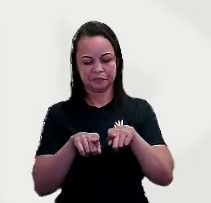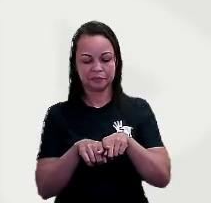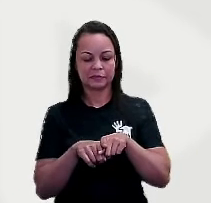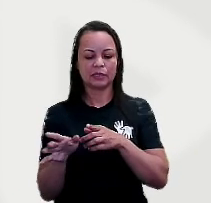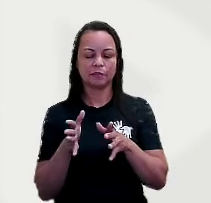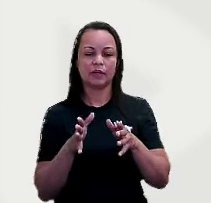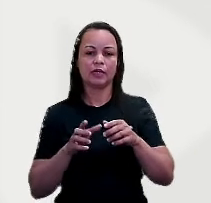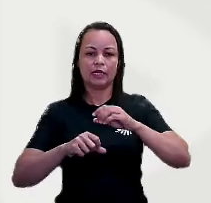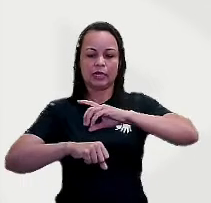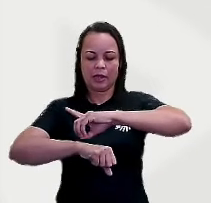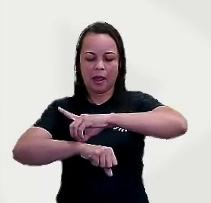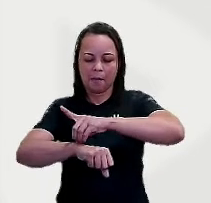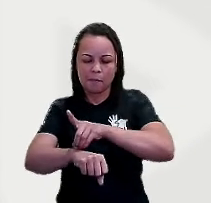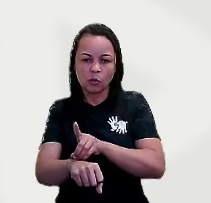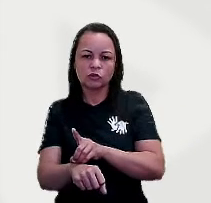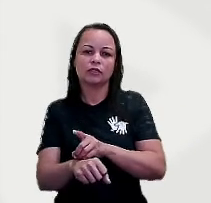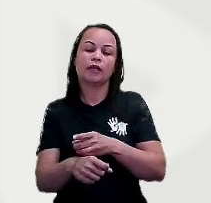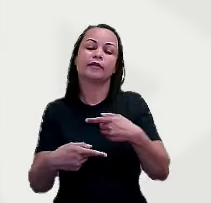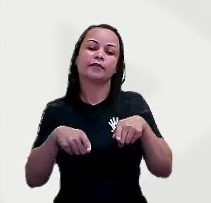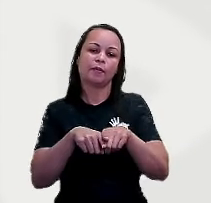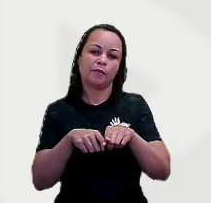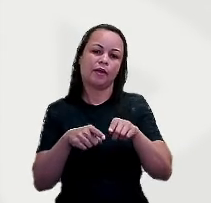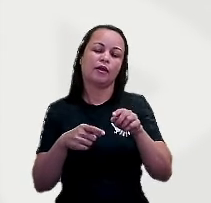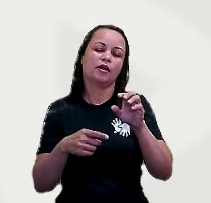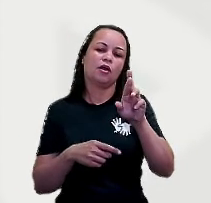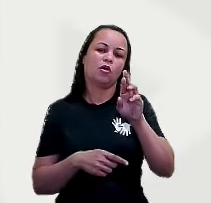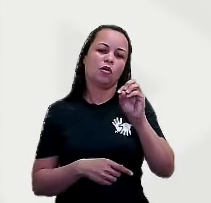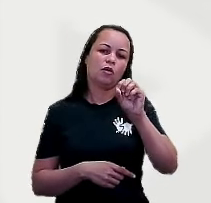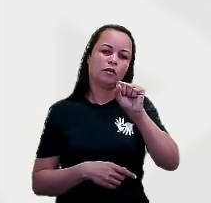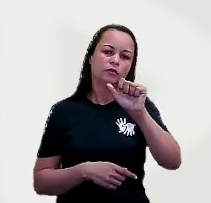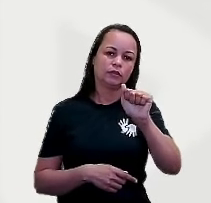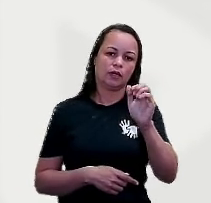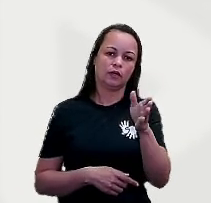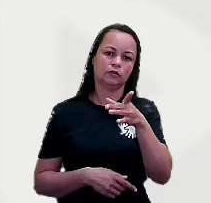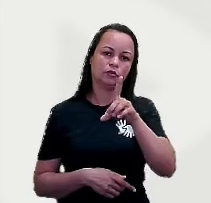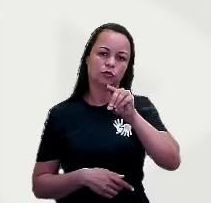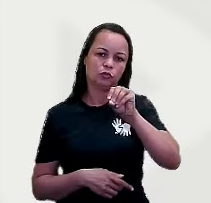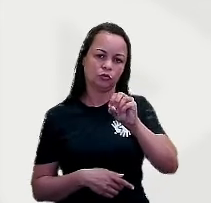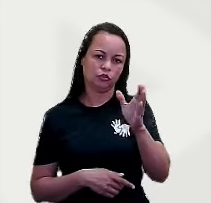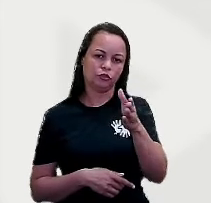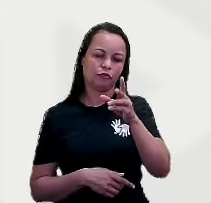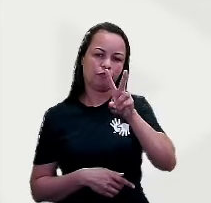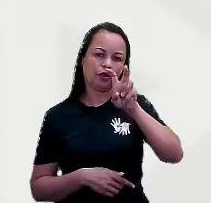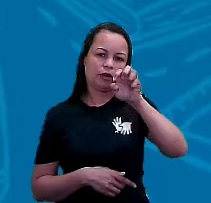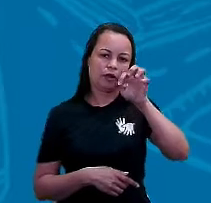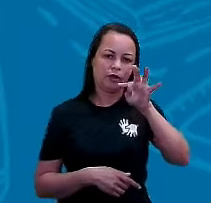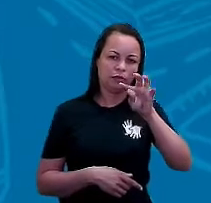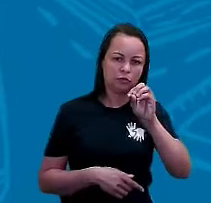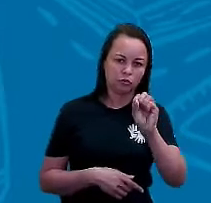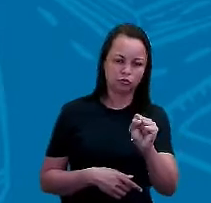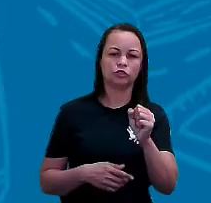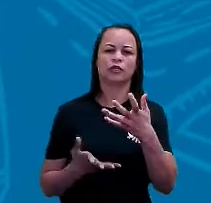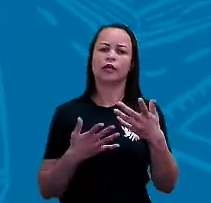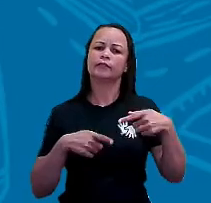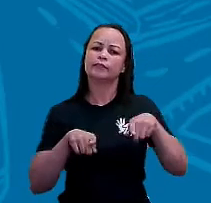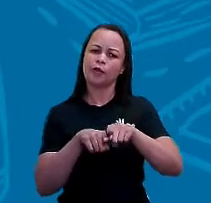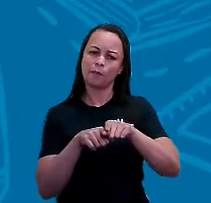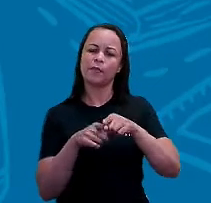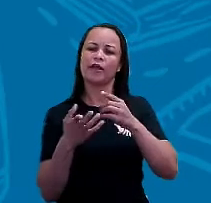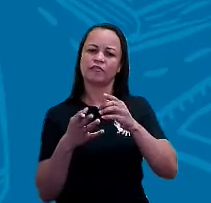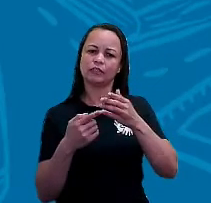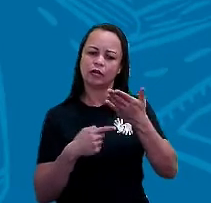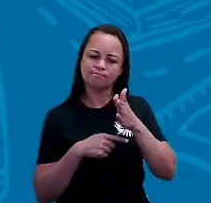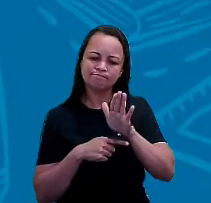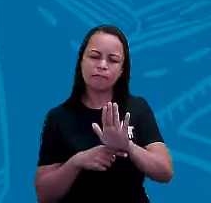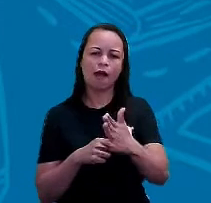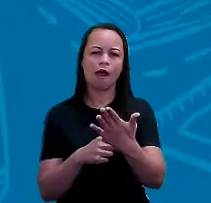e a rosa dos ventos são importantes instrumentos que são utilizados também que vão estar nos auxiliando